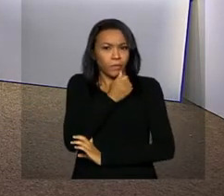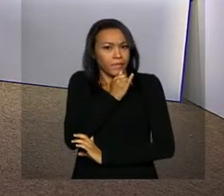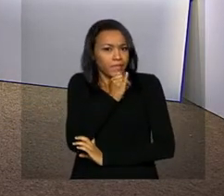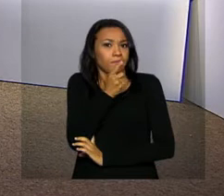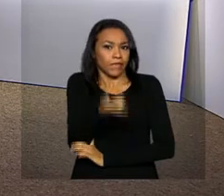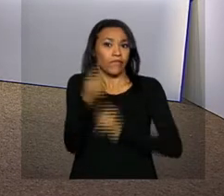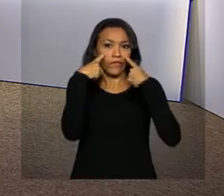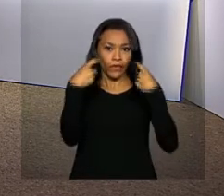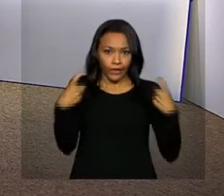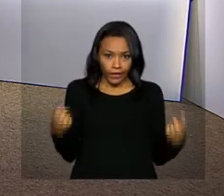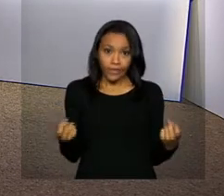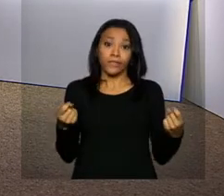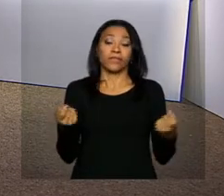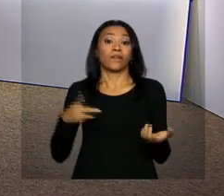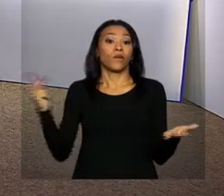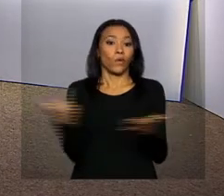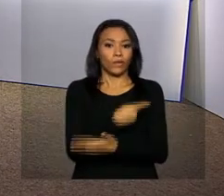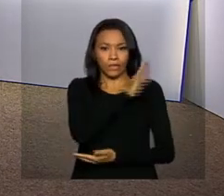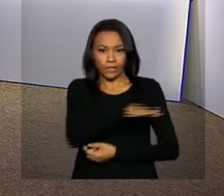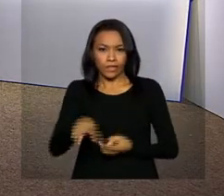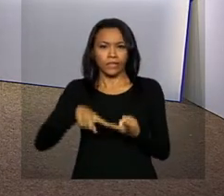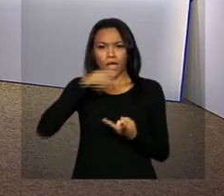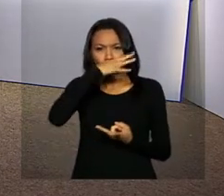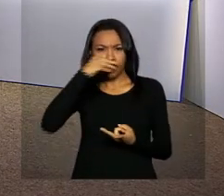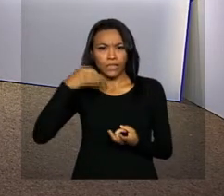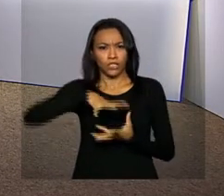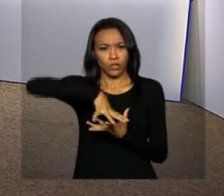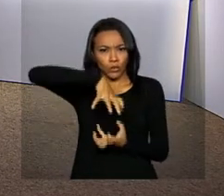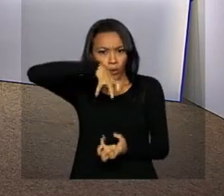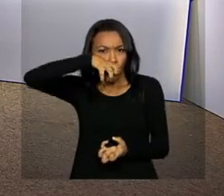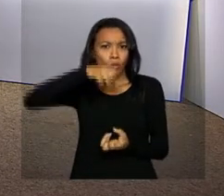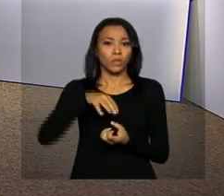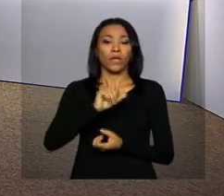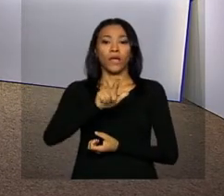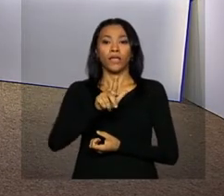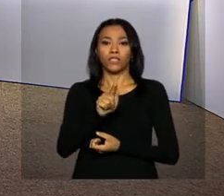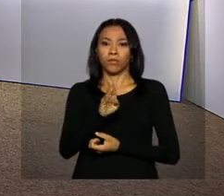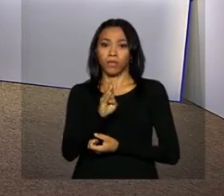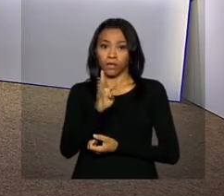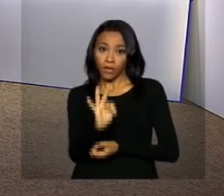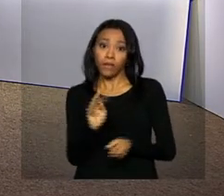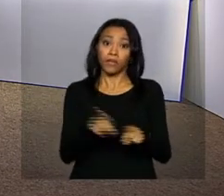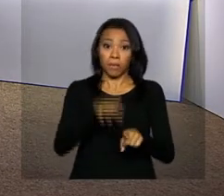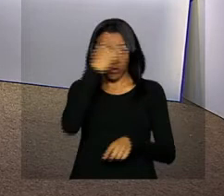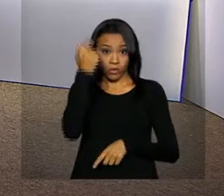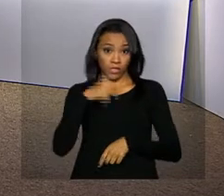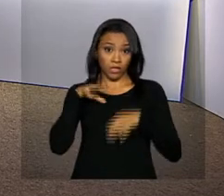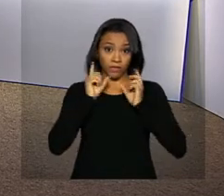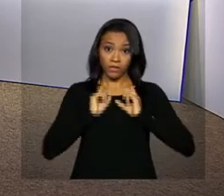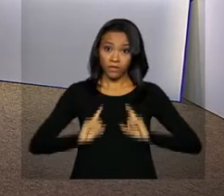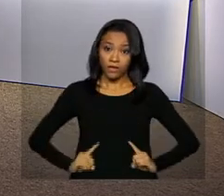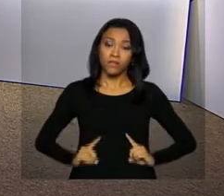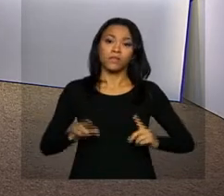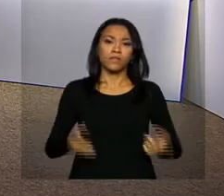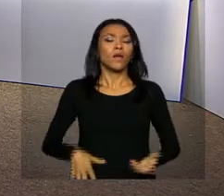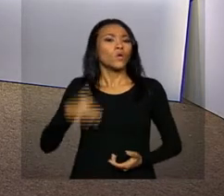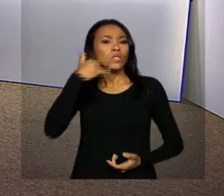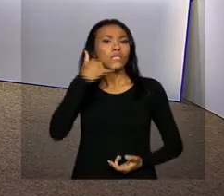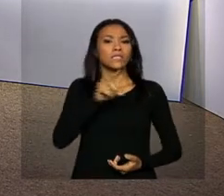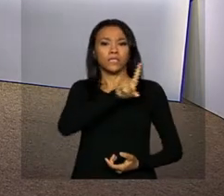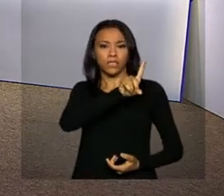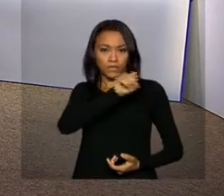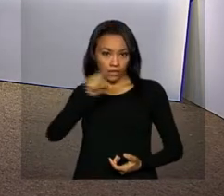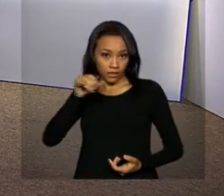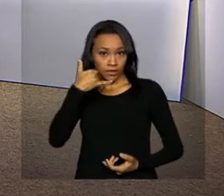exemplo, casos de violência contra crianças e adolescentes, idosos, população LGBT e pessoas com deficiência. O Disque 100